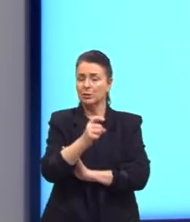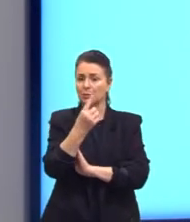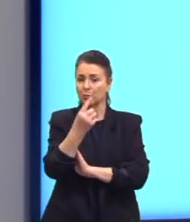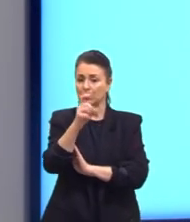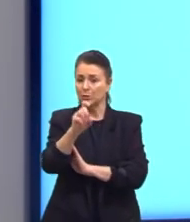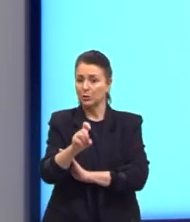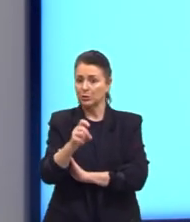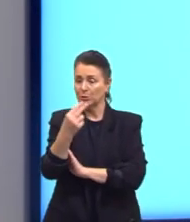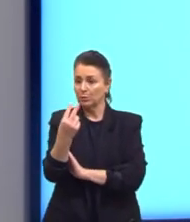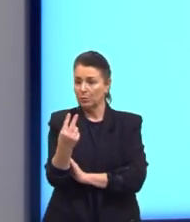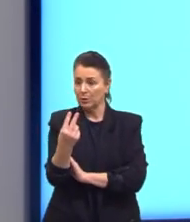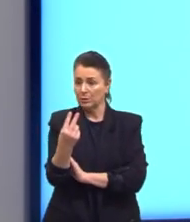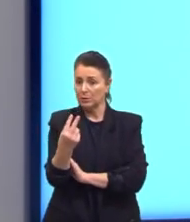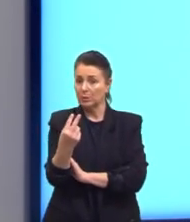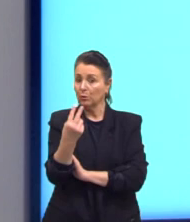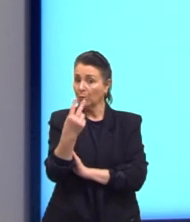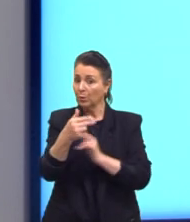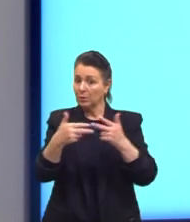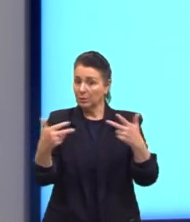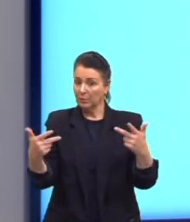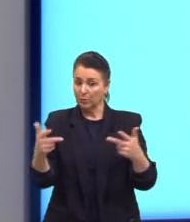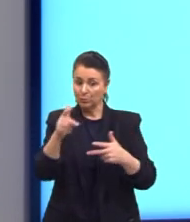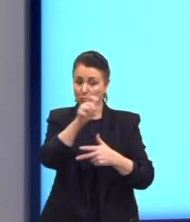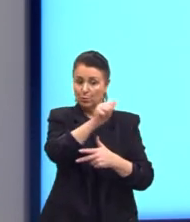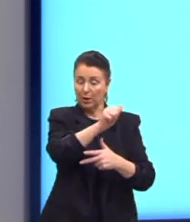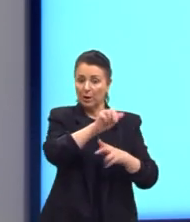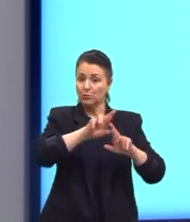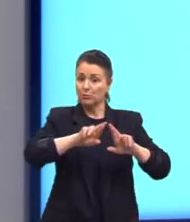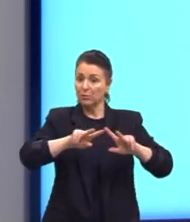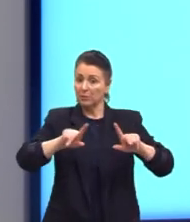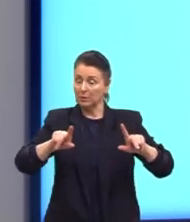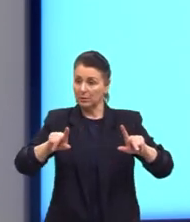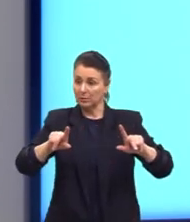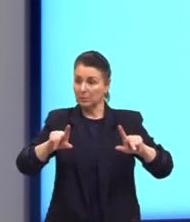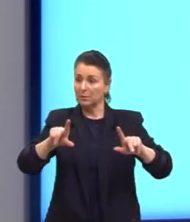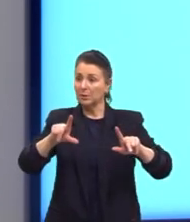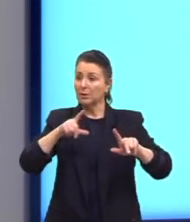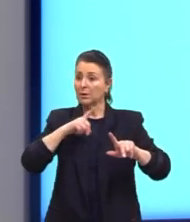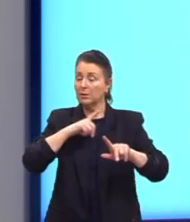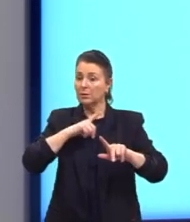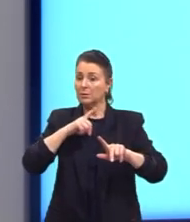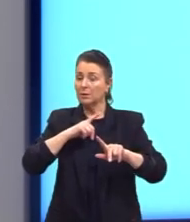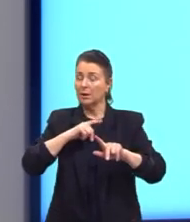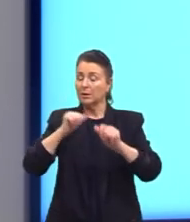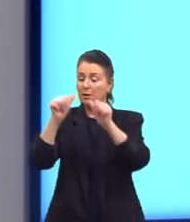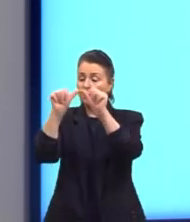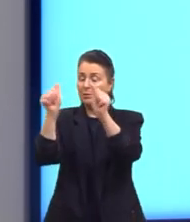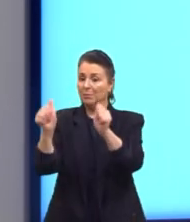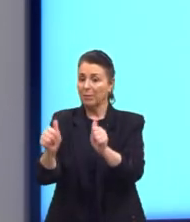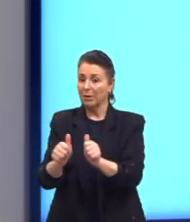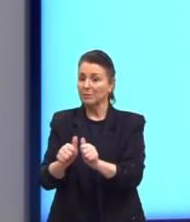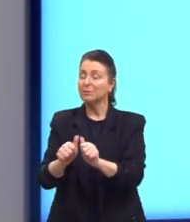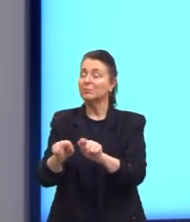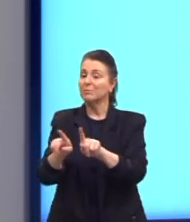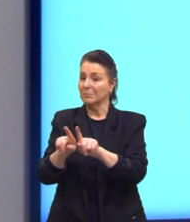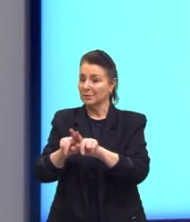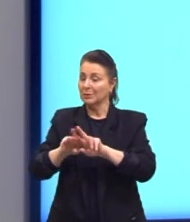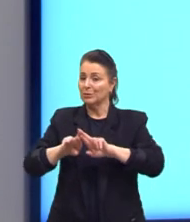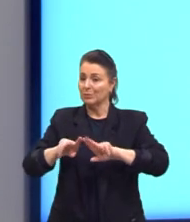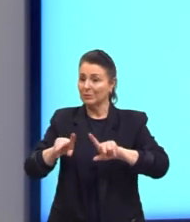X2, ou seja, dois elementos de A diferentes, eles possuem imagens também diferentes, tá?